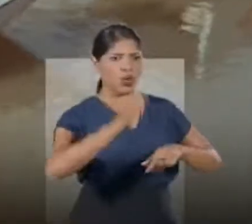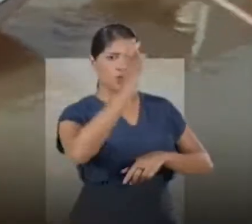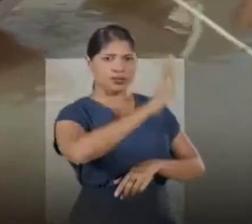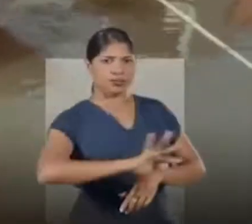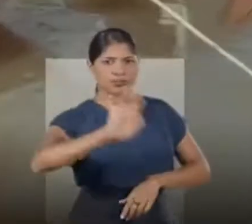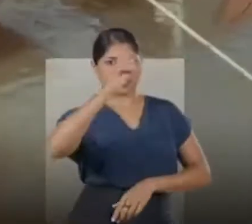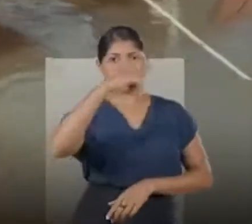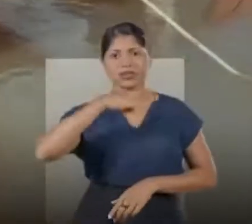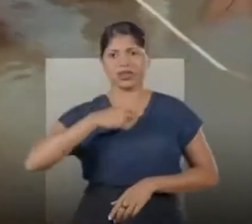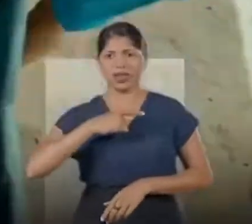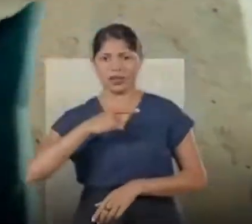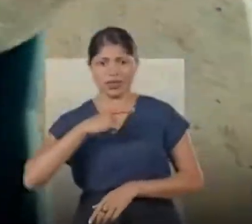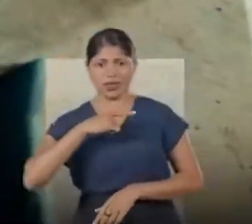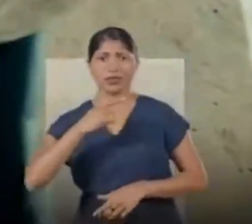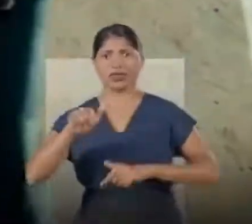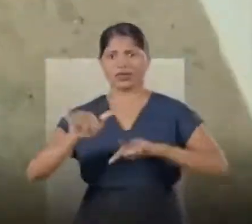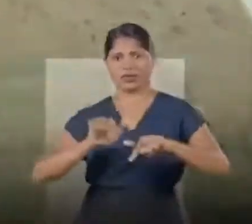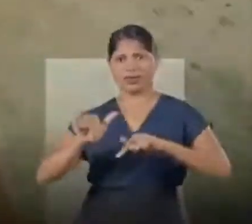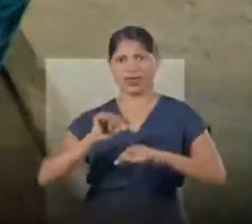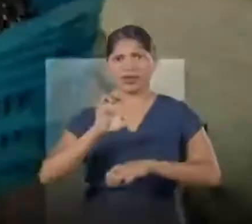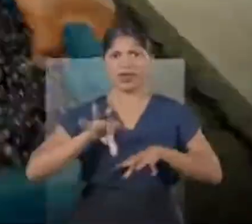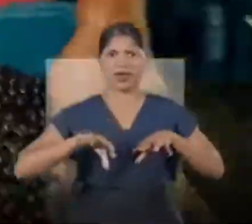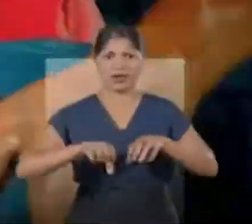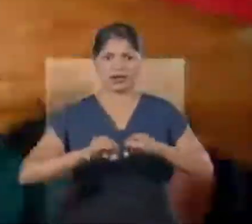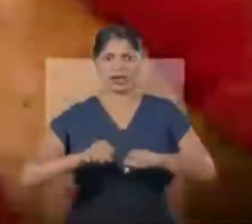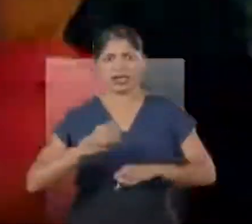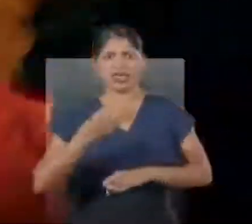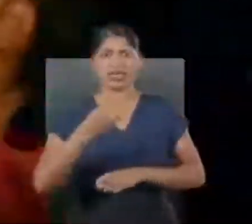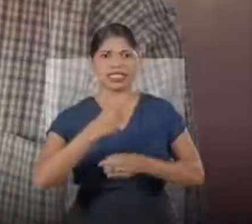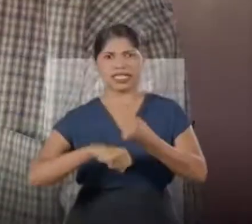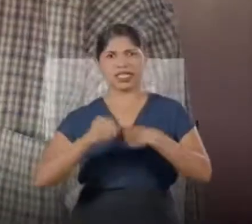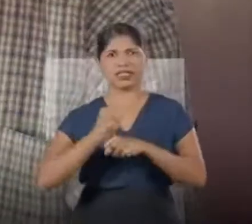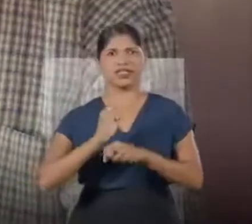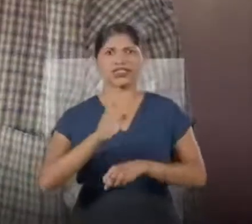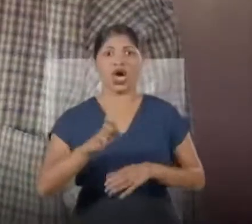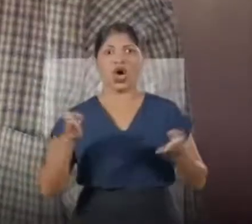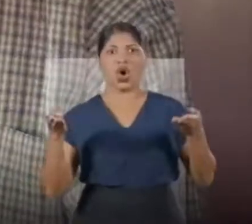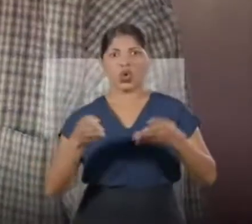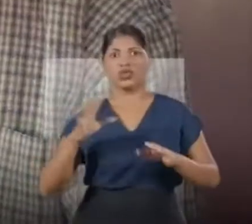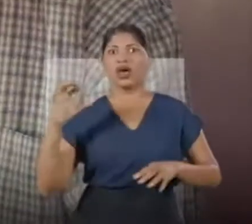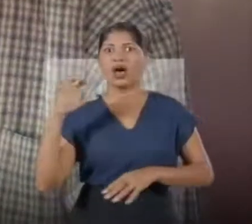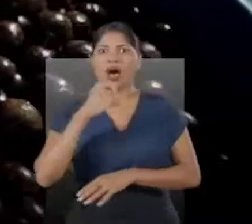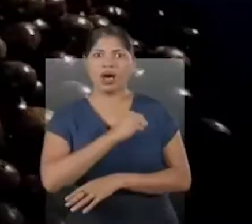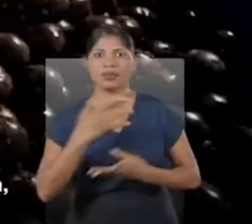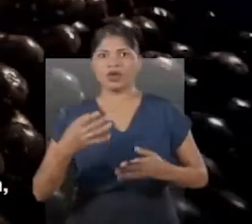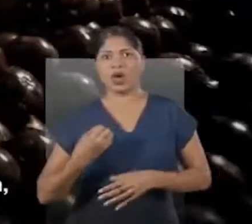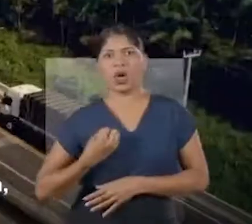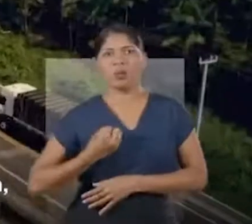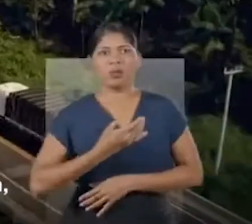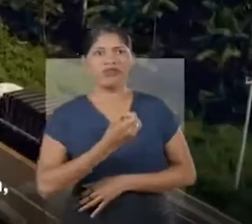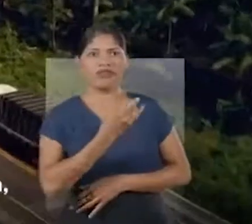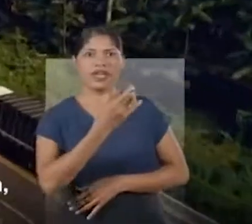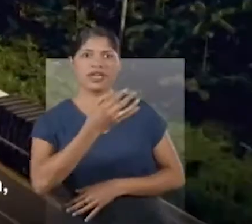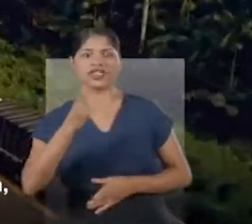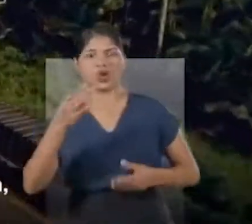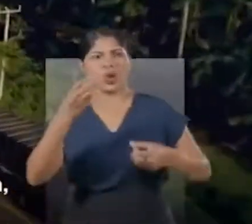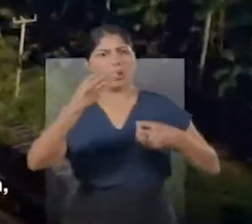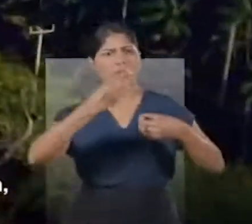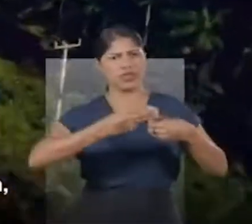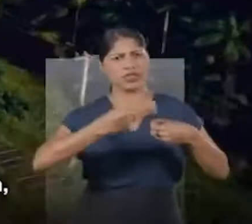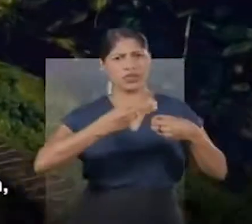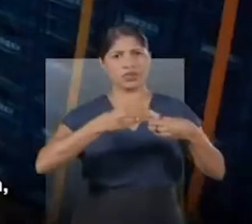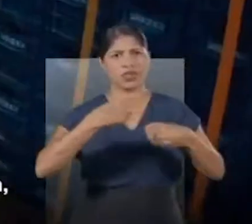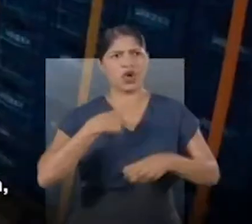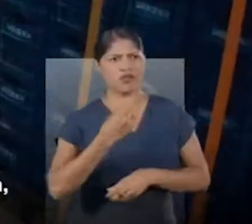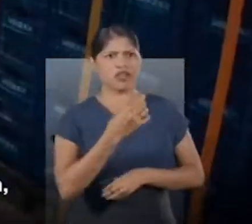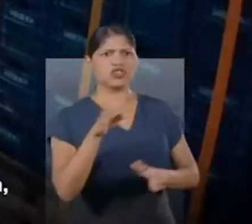Estou trabalhando com açaí já há quase 30 anos. Hoje é muito mais rápido, né? Hoje tu não espera balsa, tu já passa direto. Uma viagem para Mocajuba, que